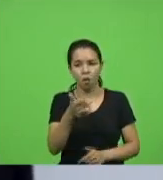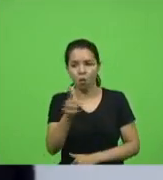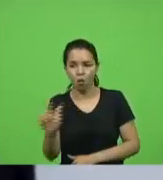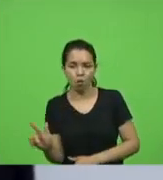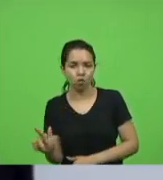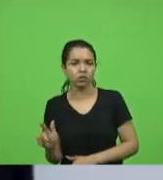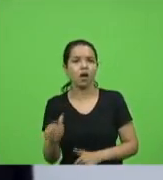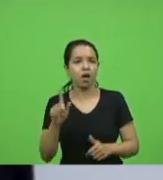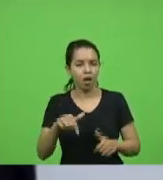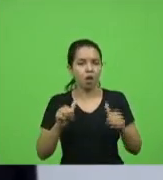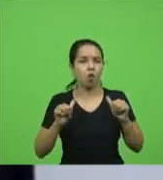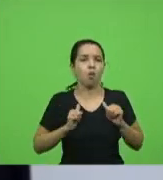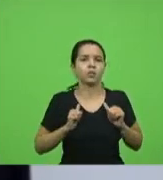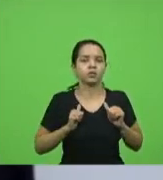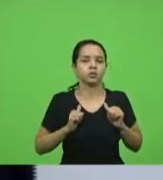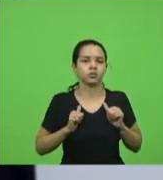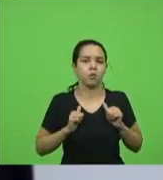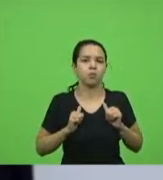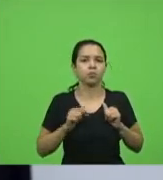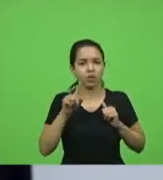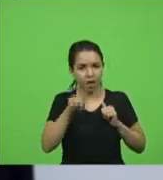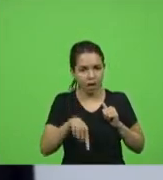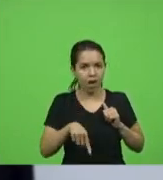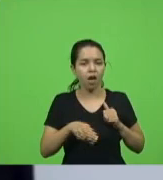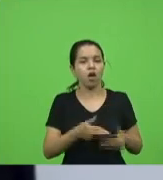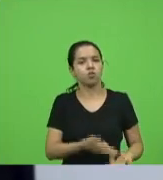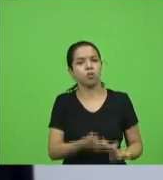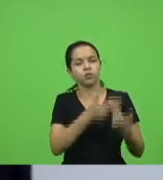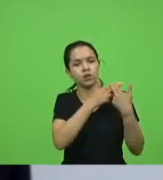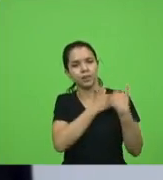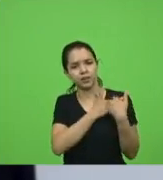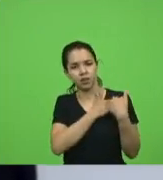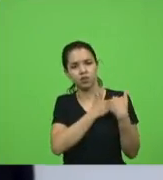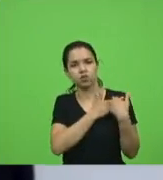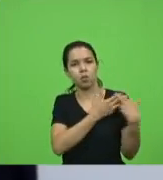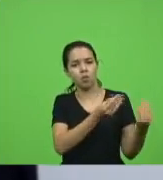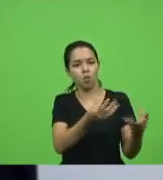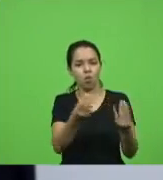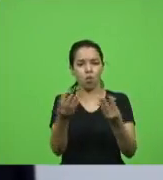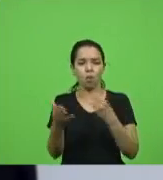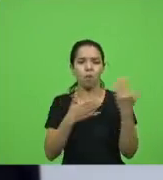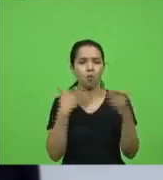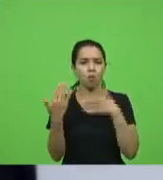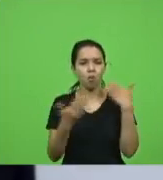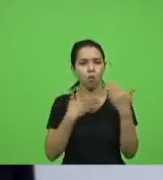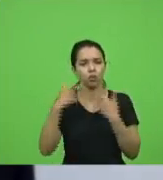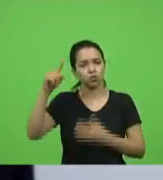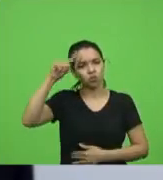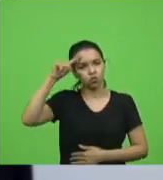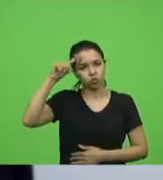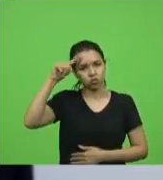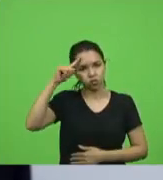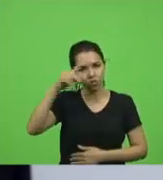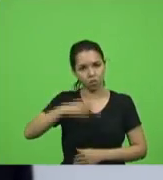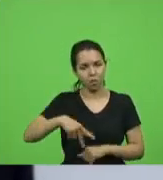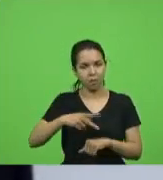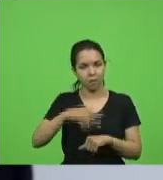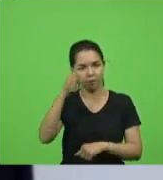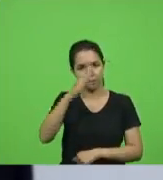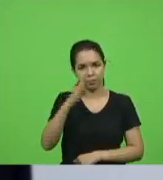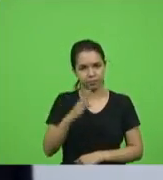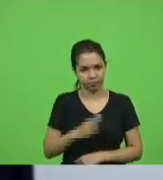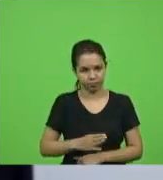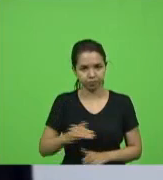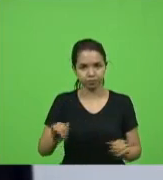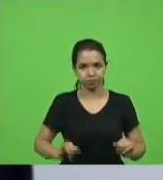omissão e responsabilidade com as milhares de mortes diárias que o país está enfrentando